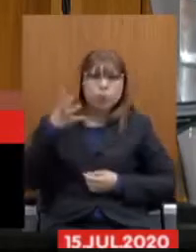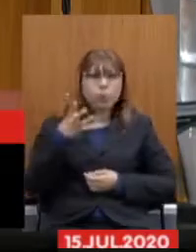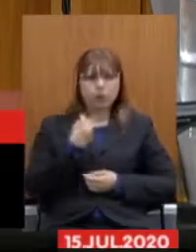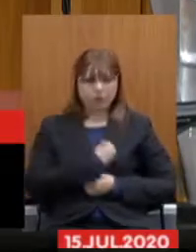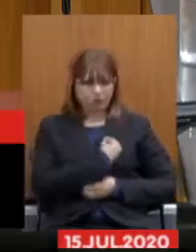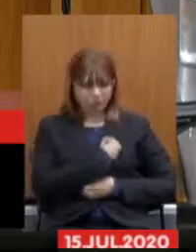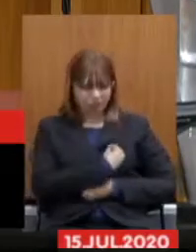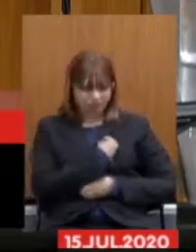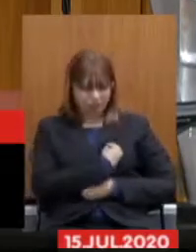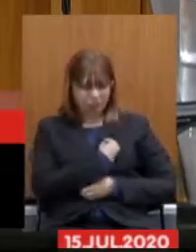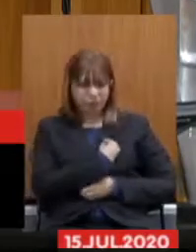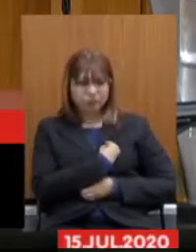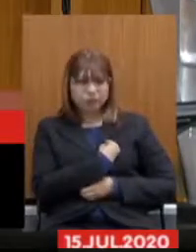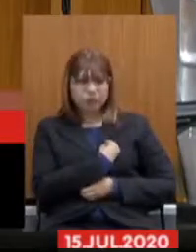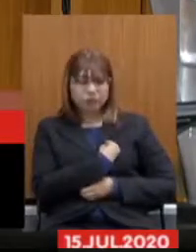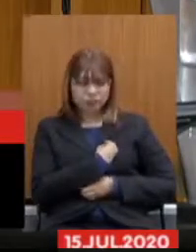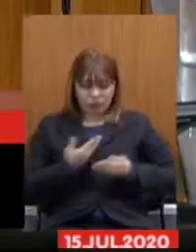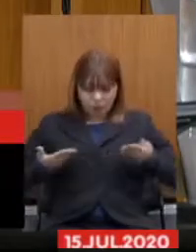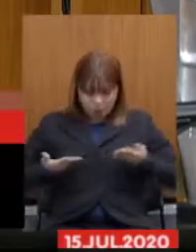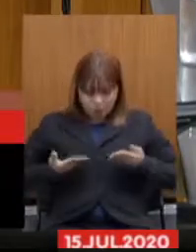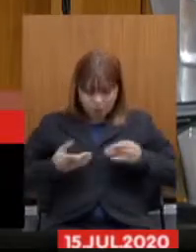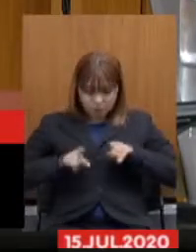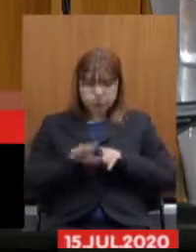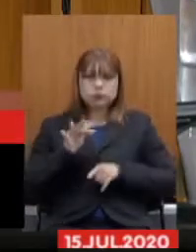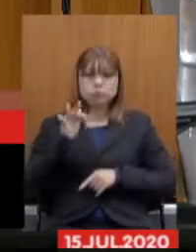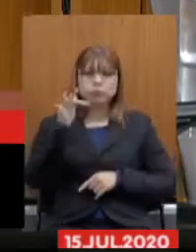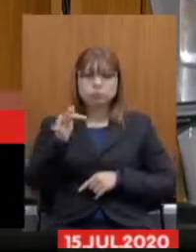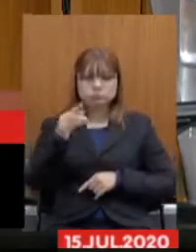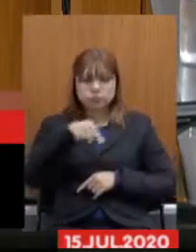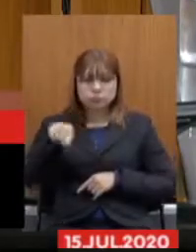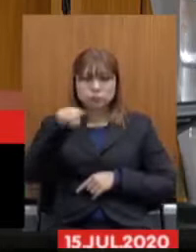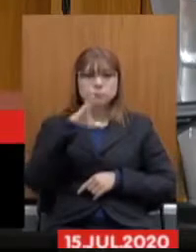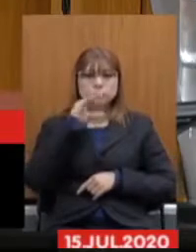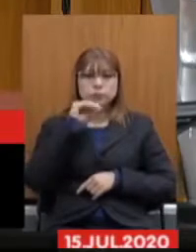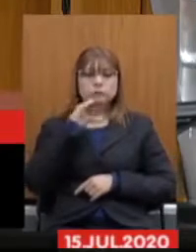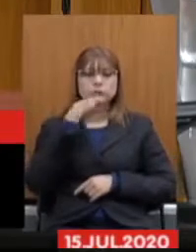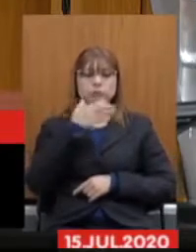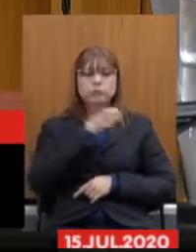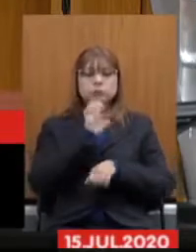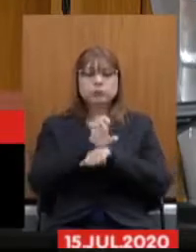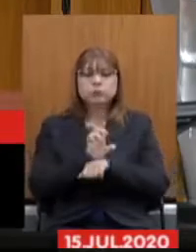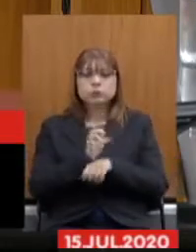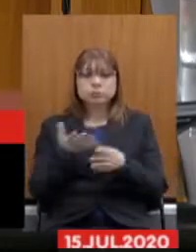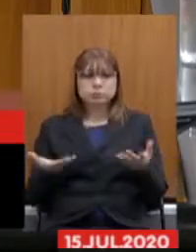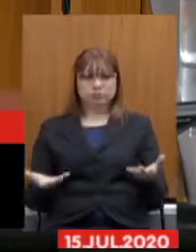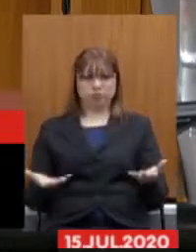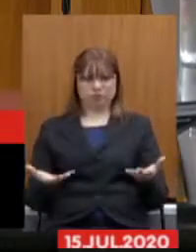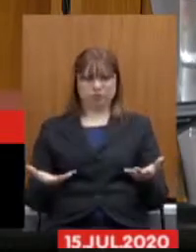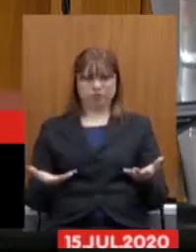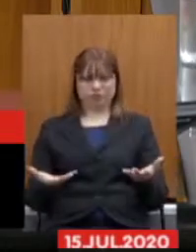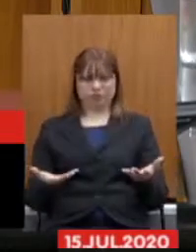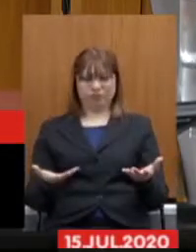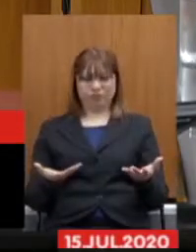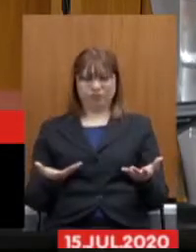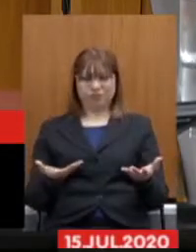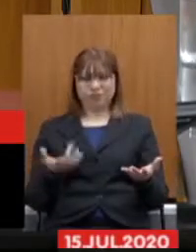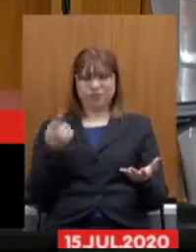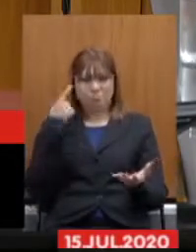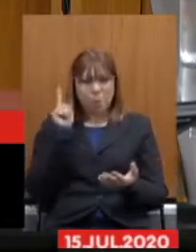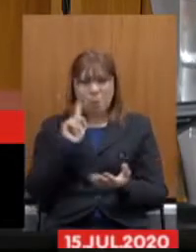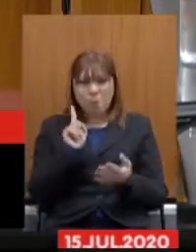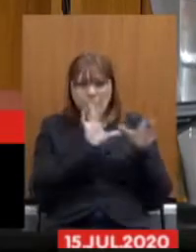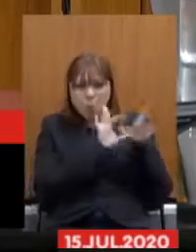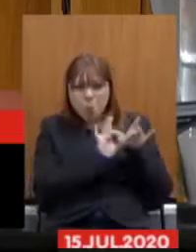vida presente e futura dos servidores sem contextualizar que